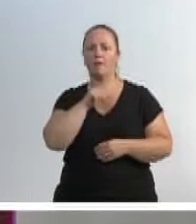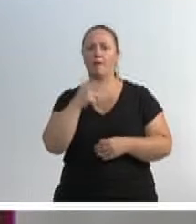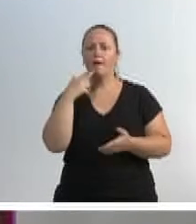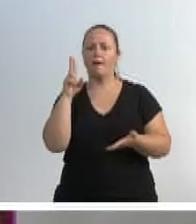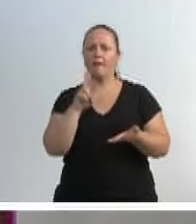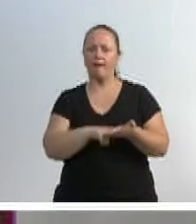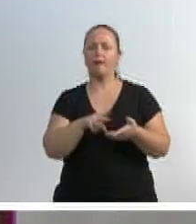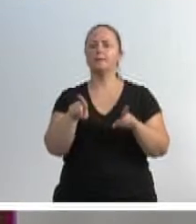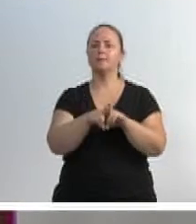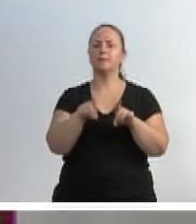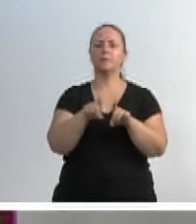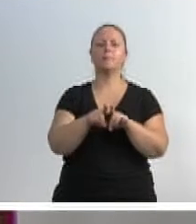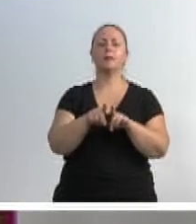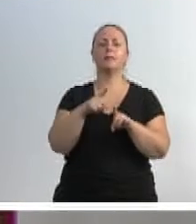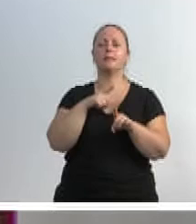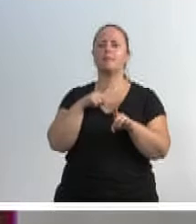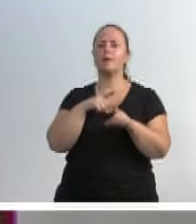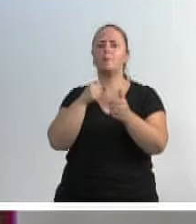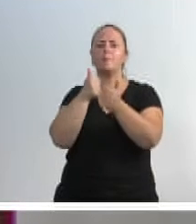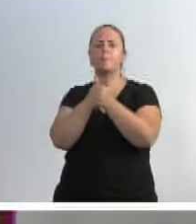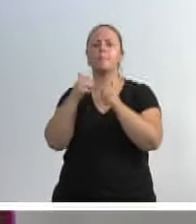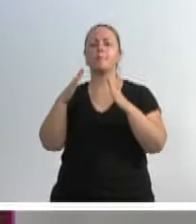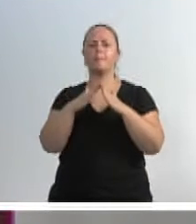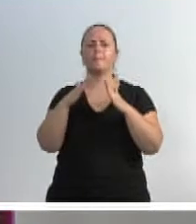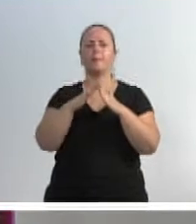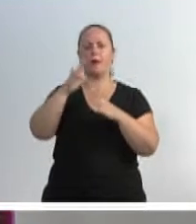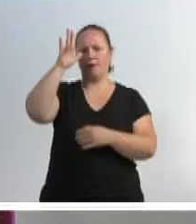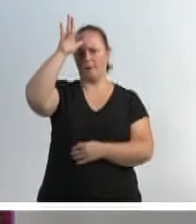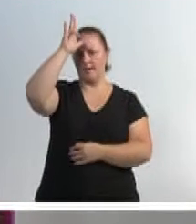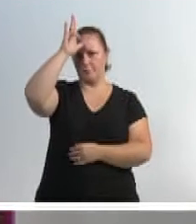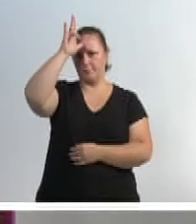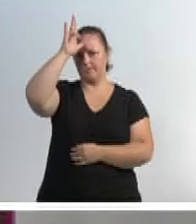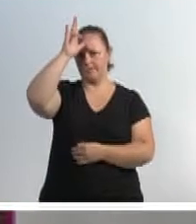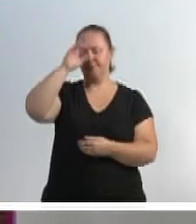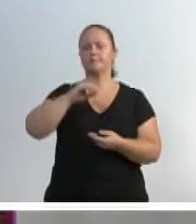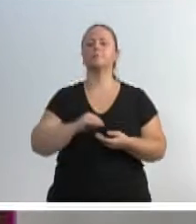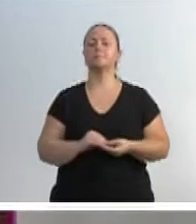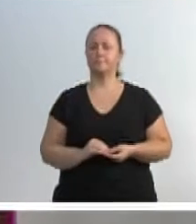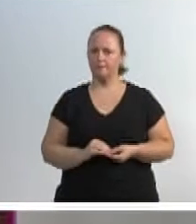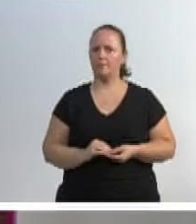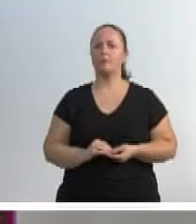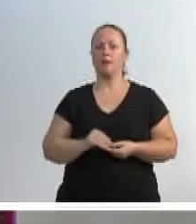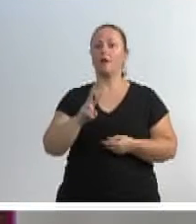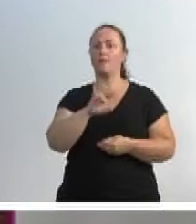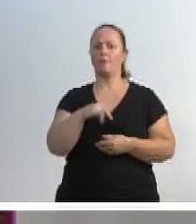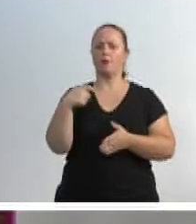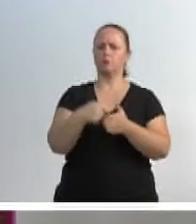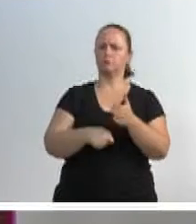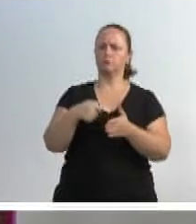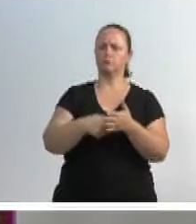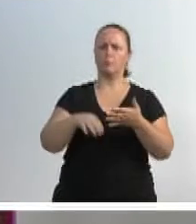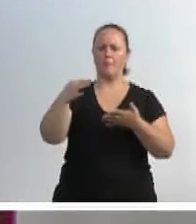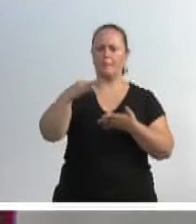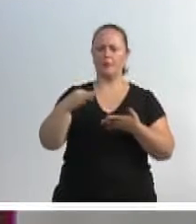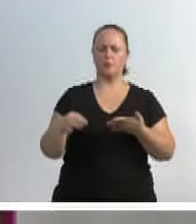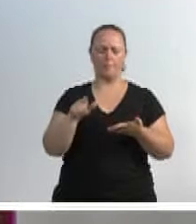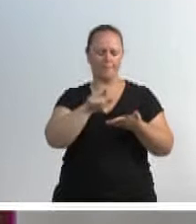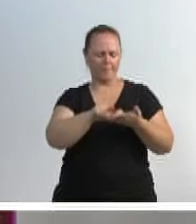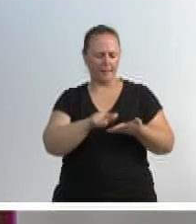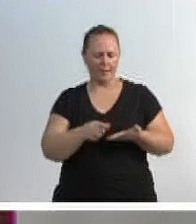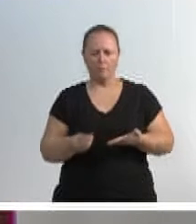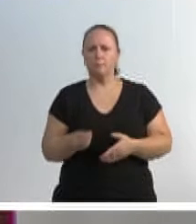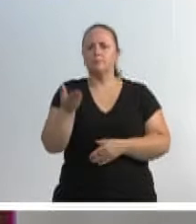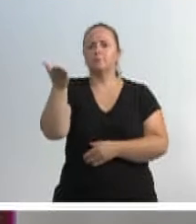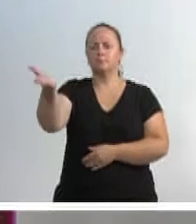possa também ter uma agência do correio lá na Vila Itopava, e nós vamos fazer esse grande mutirão para, através do senador